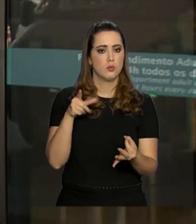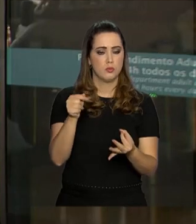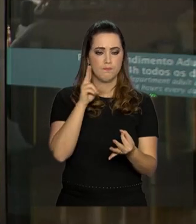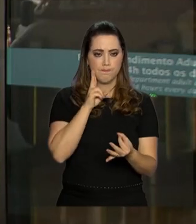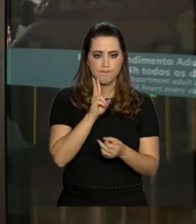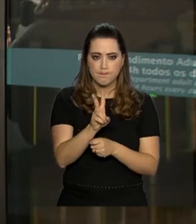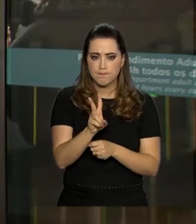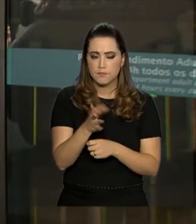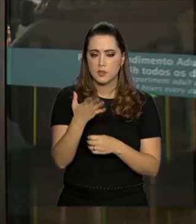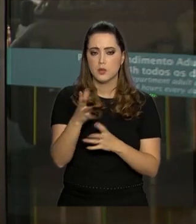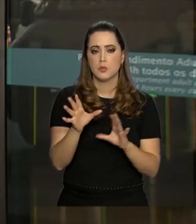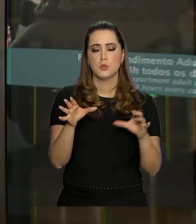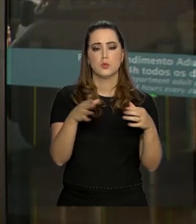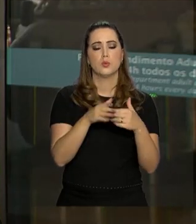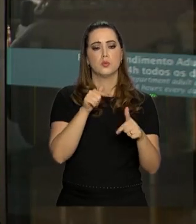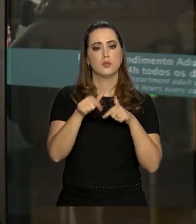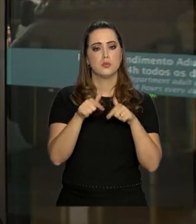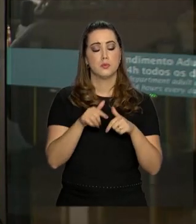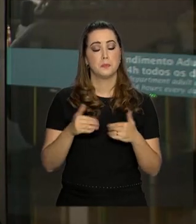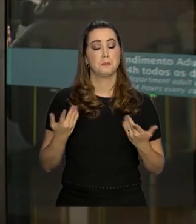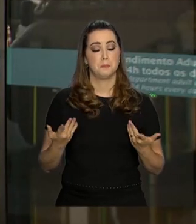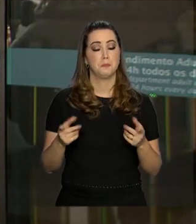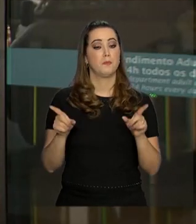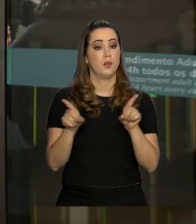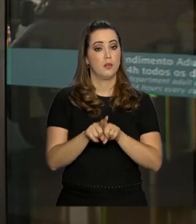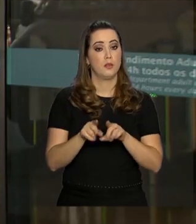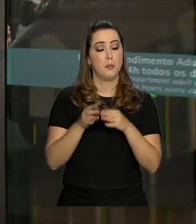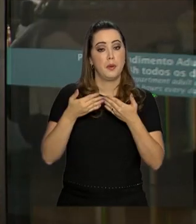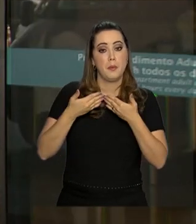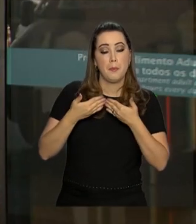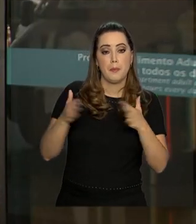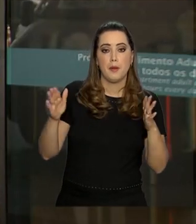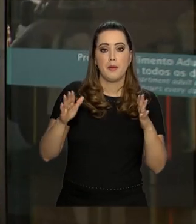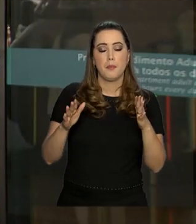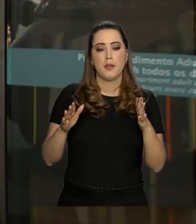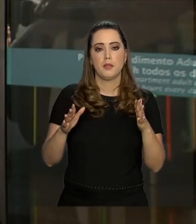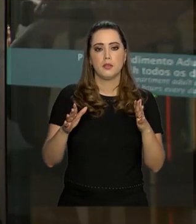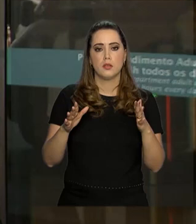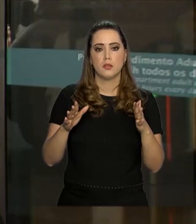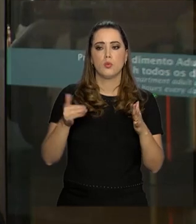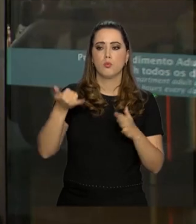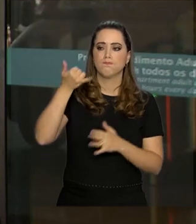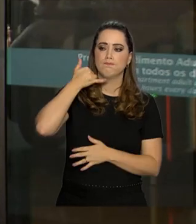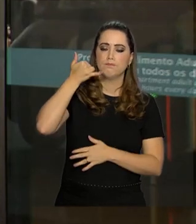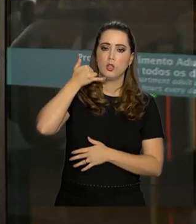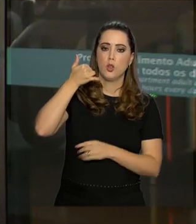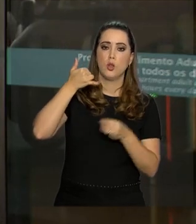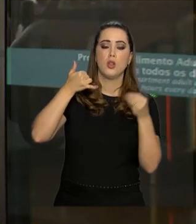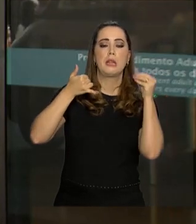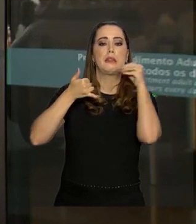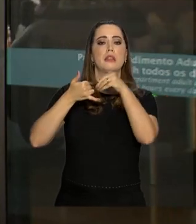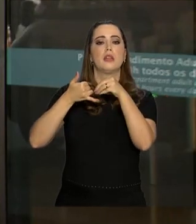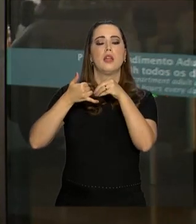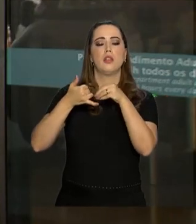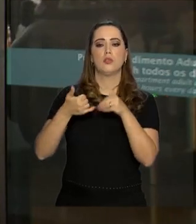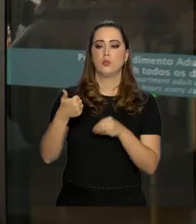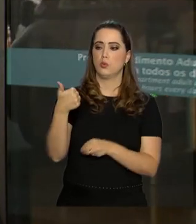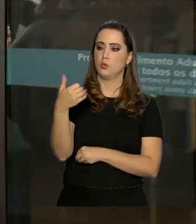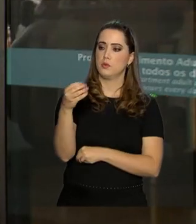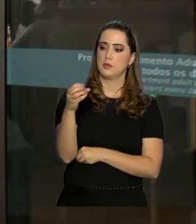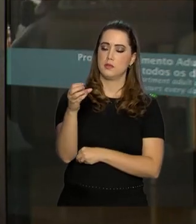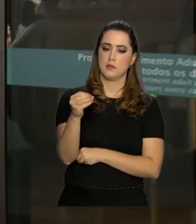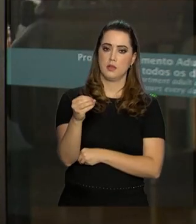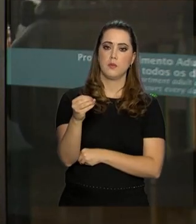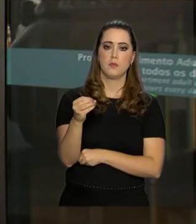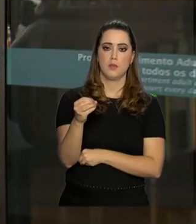será averiguado por essa comitiva E também foi aberta uma linha para denúncias dentro do serviço Disque 100